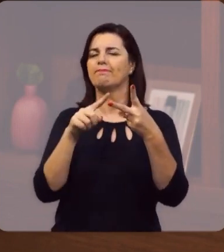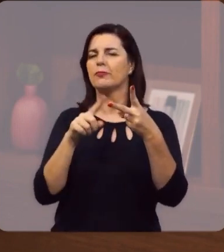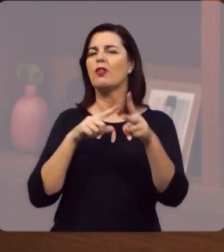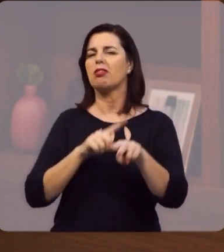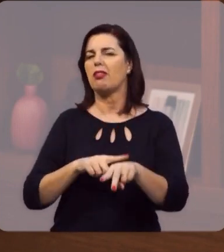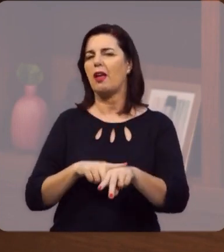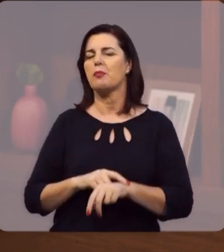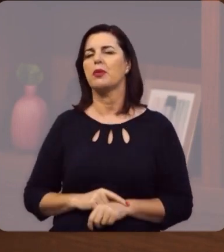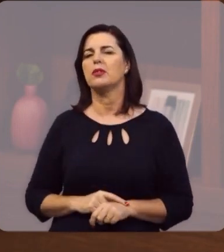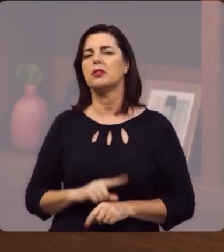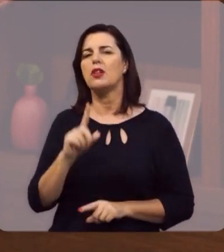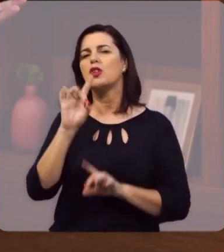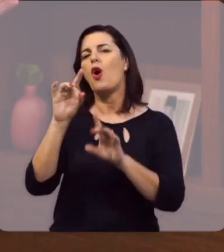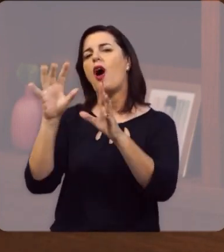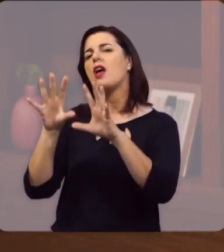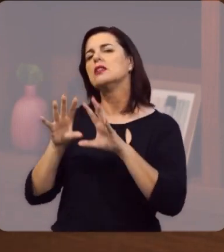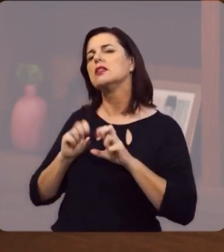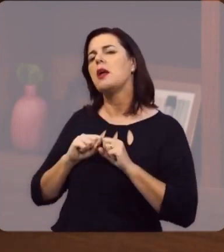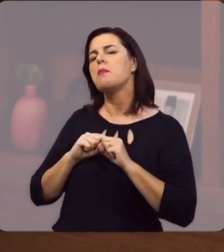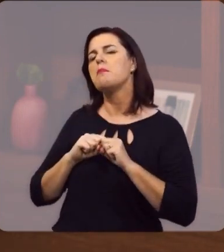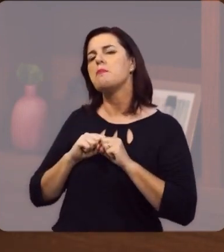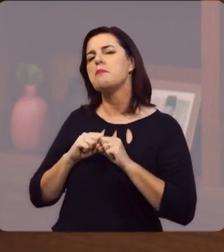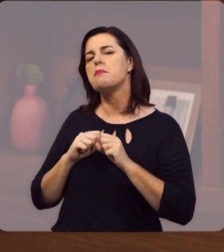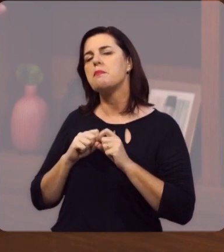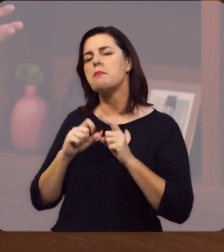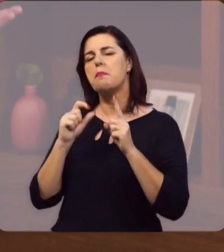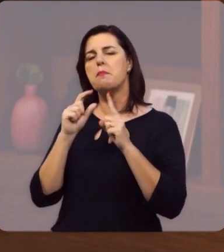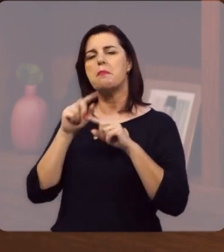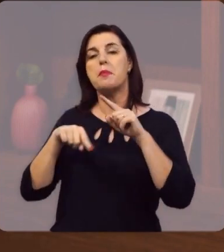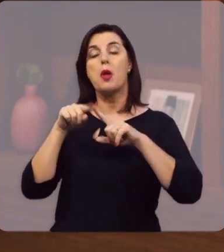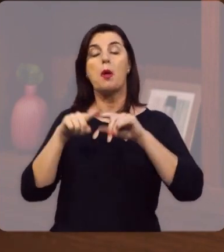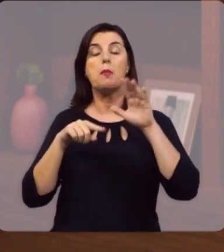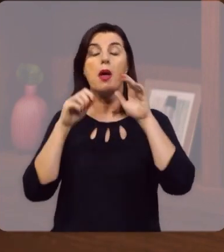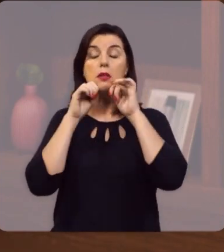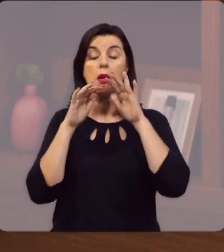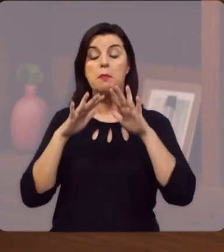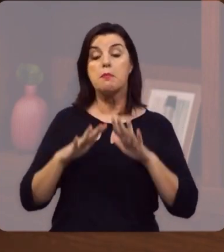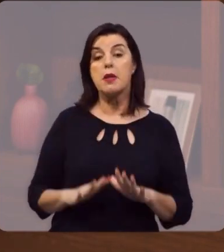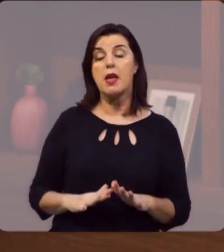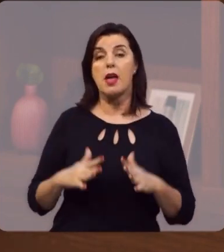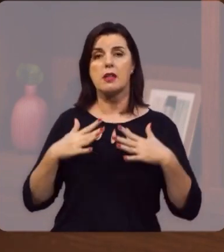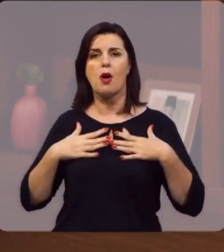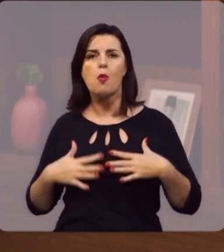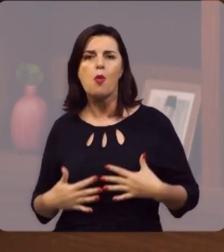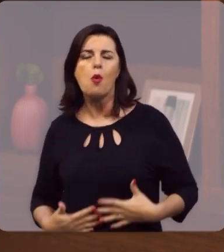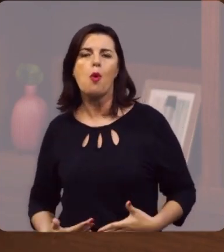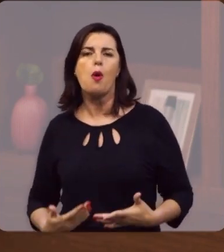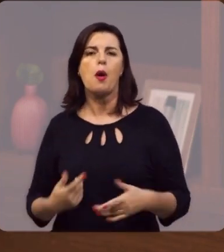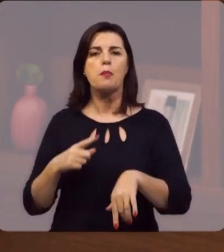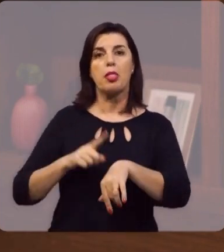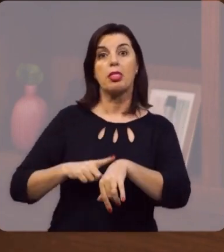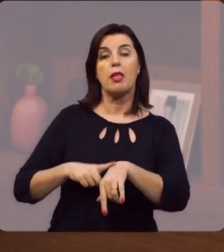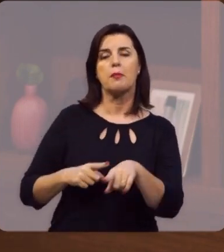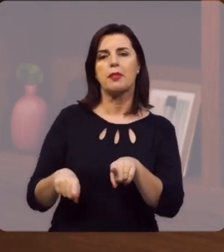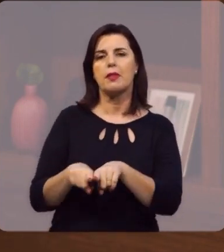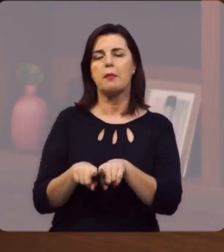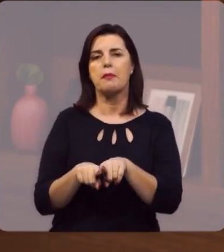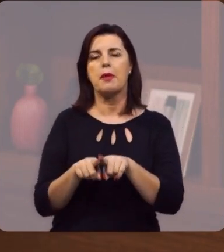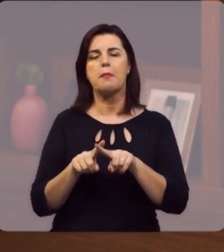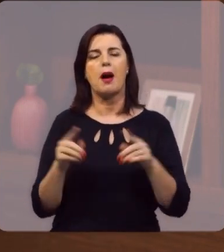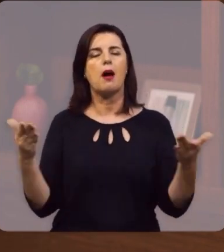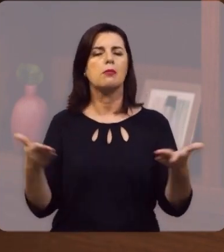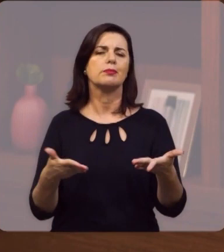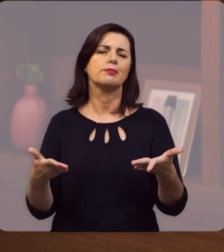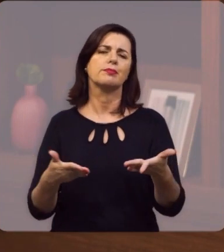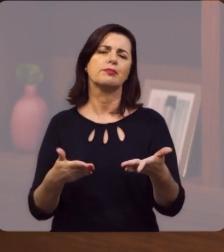segunda estação. Não apenas de receber promessas, não apenas de receber bênçãos materiais, físicas, temporais, mas